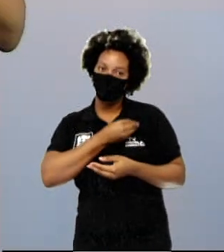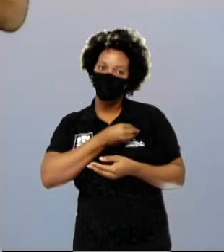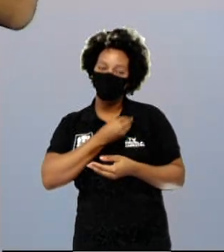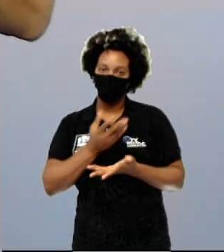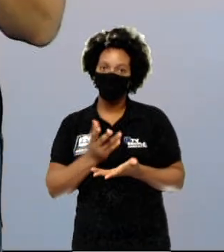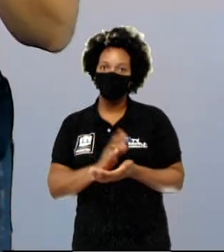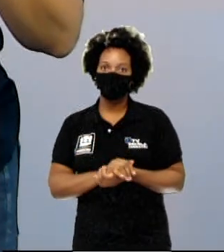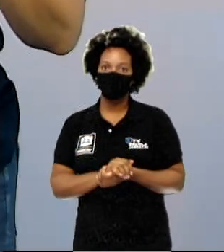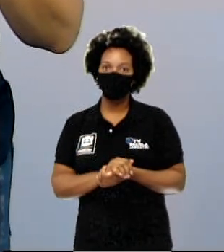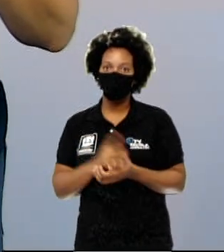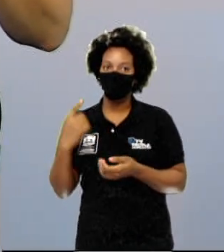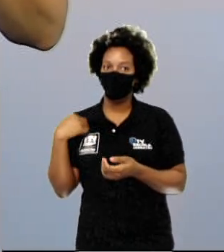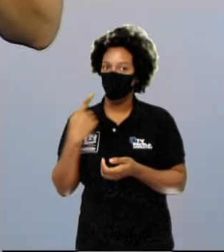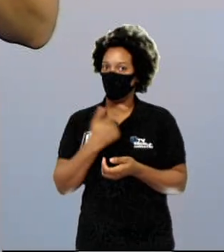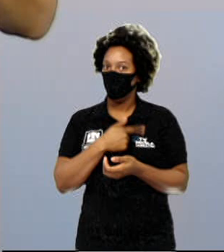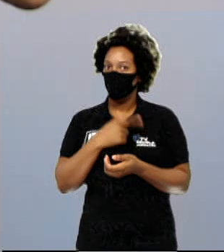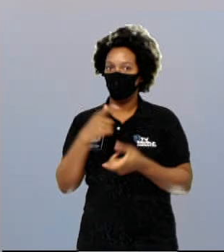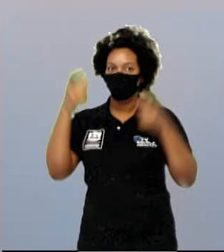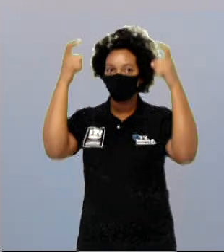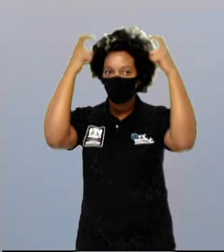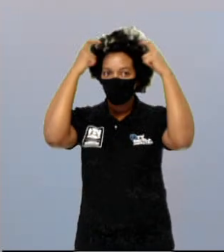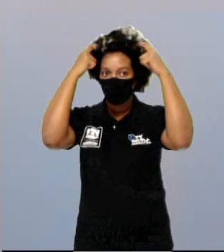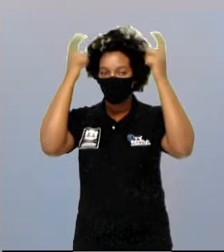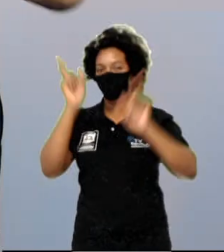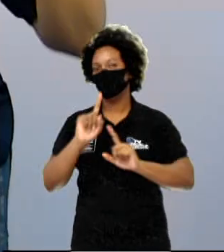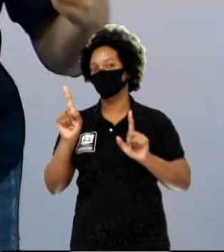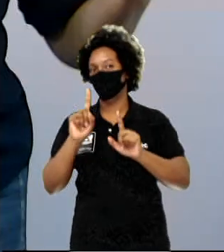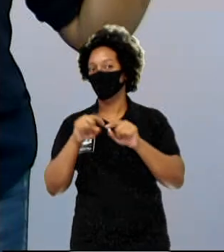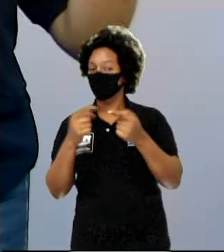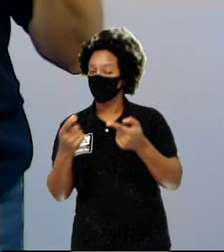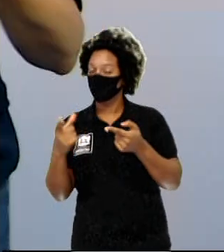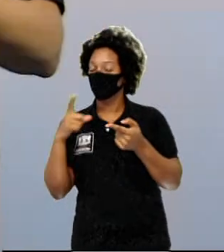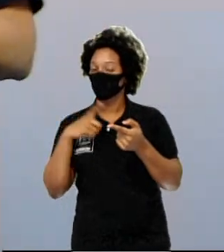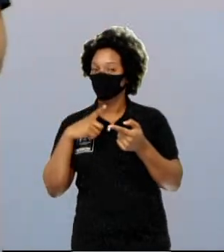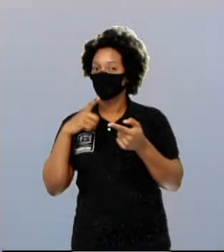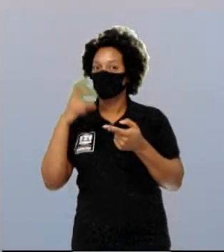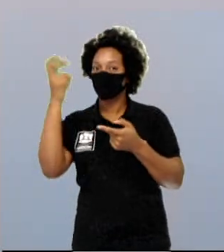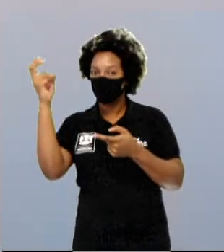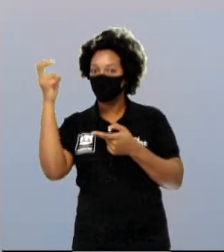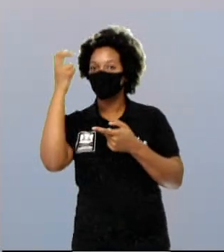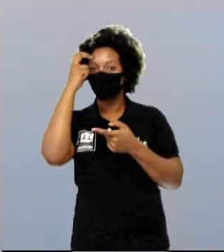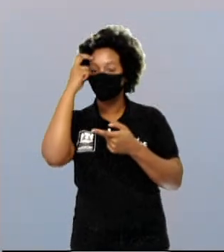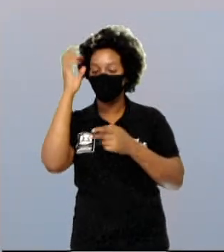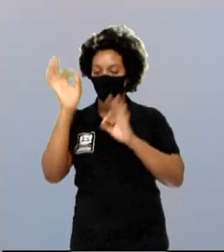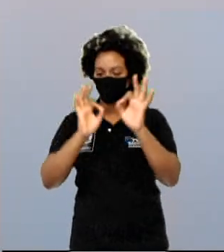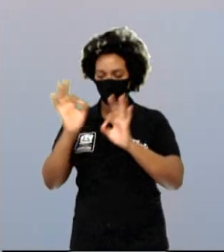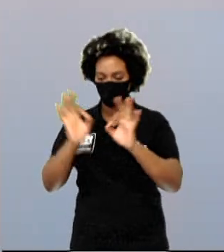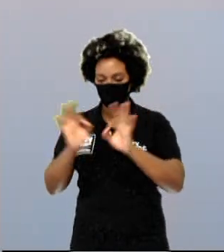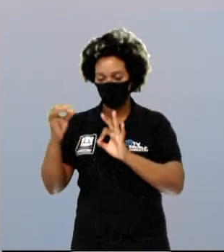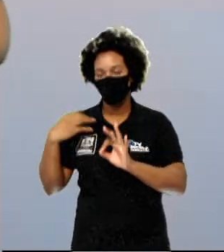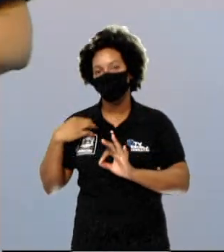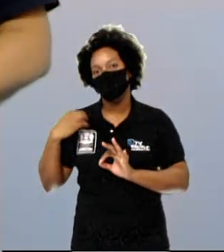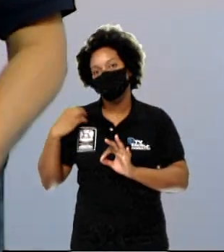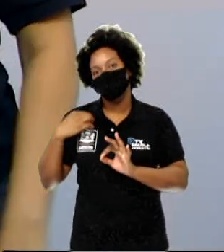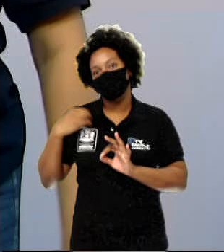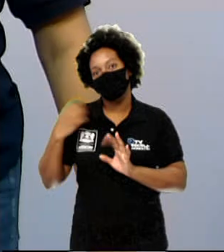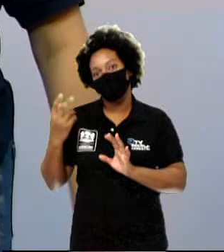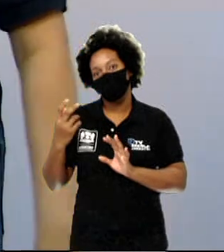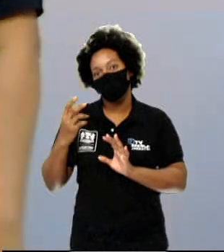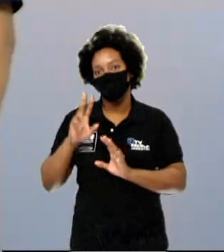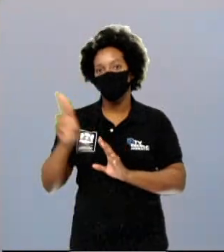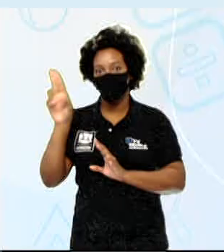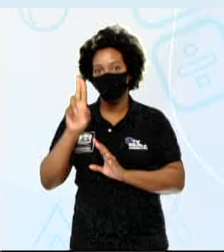Nós não somos usos polares, mas nós temos a inteligência de fazer uma roupinha como um usos polar.